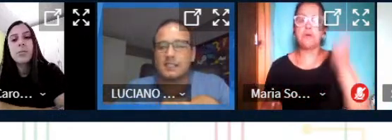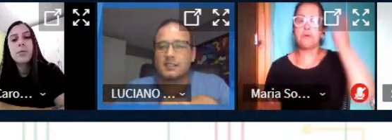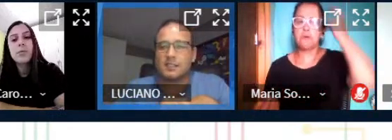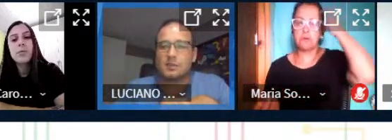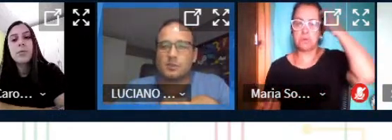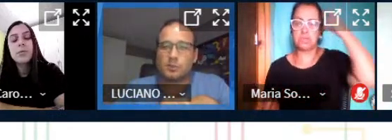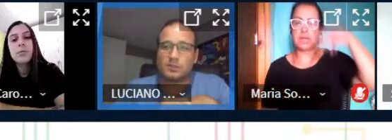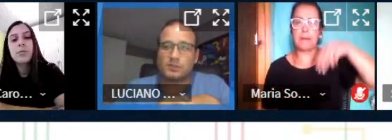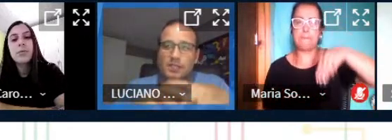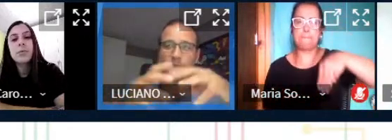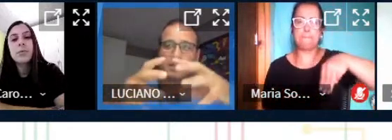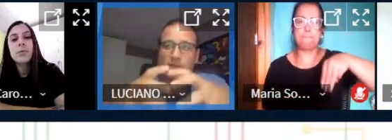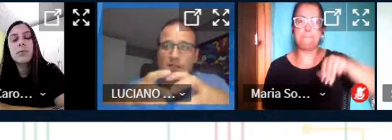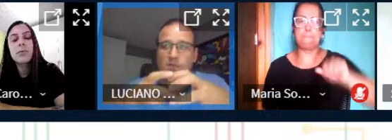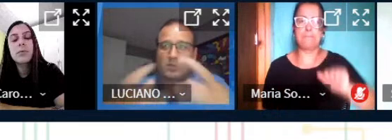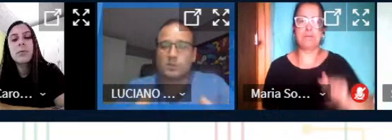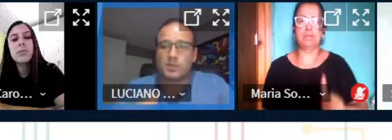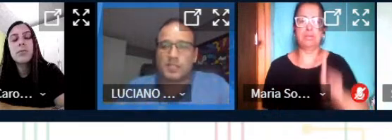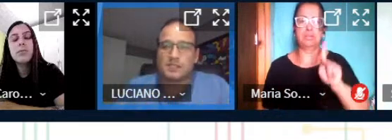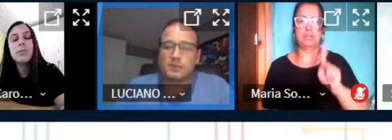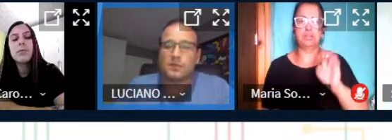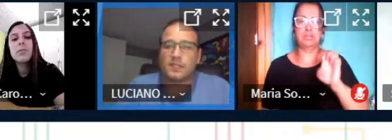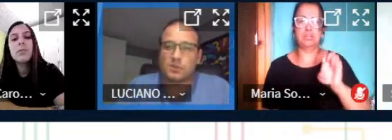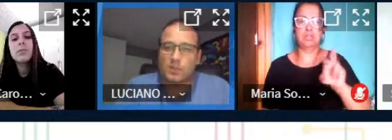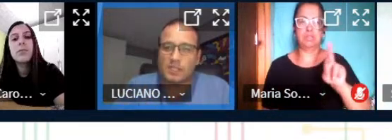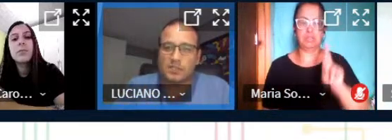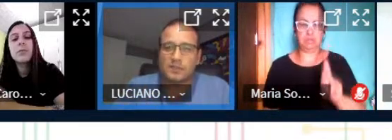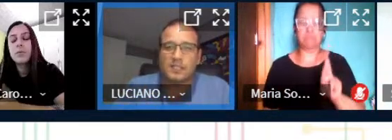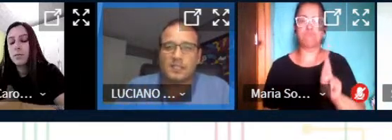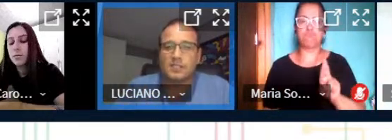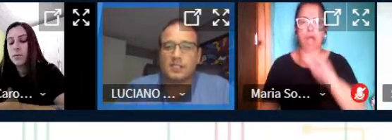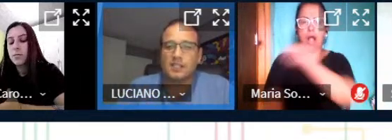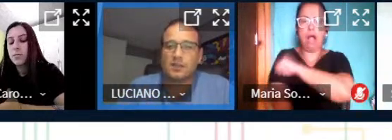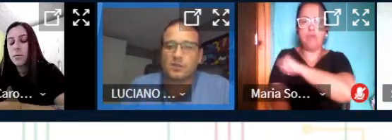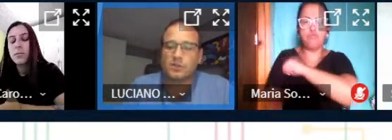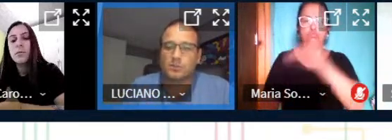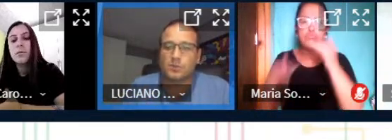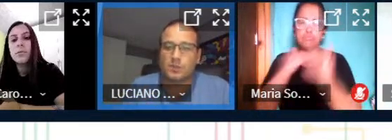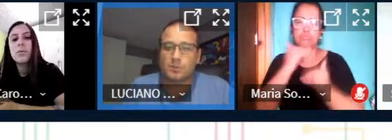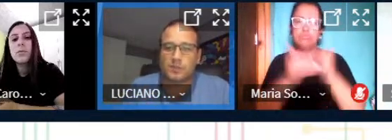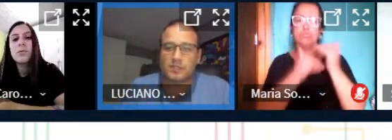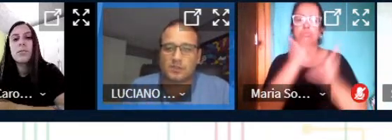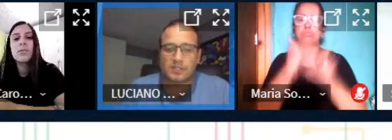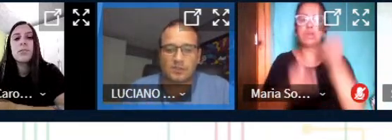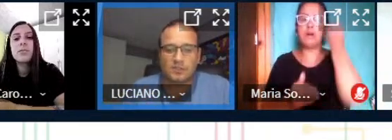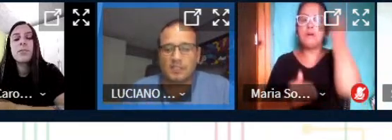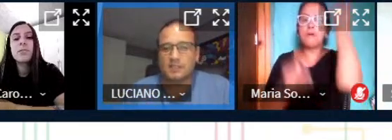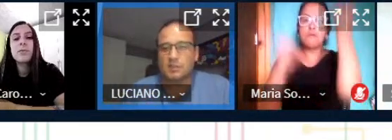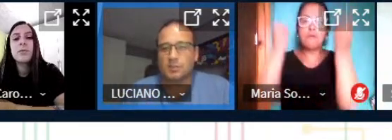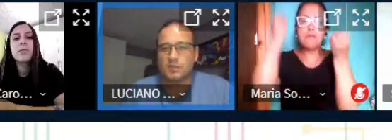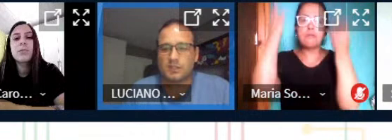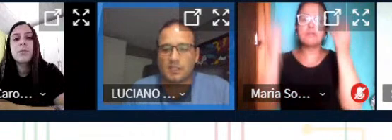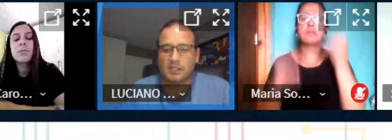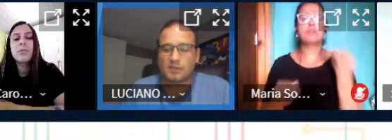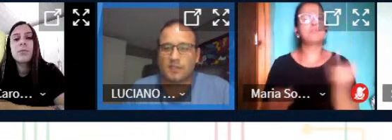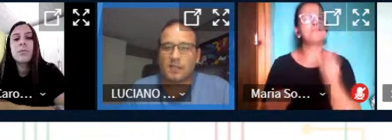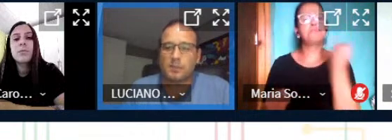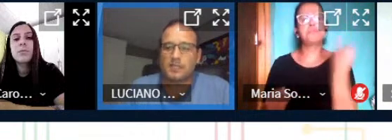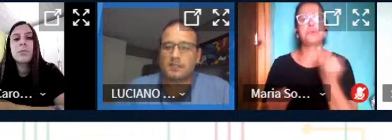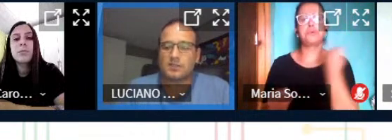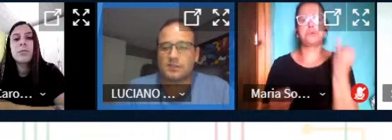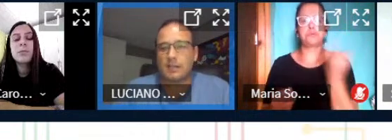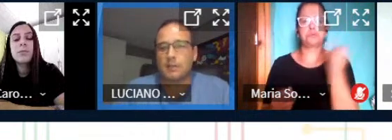de fazer os alunos poderem desenvolver a sua criatividade eu acho muito importante né a gente ter esse tipo de